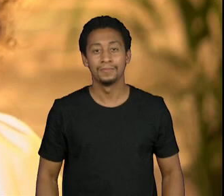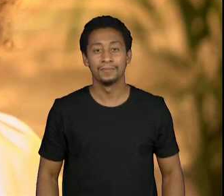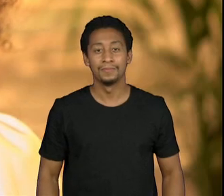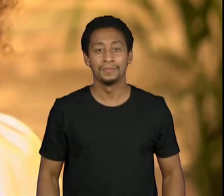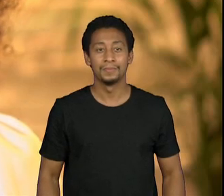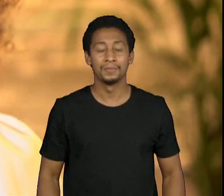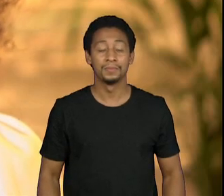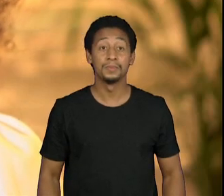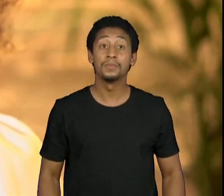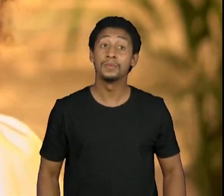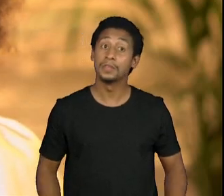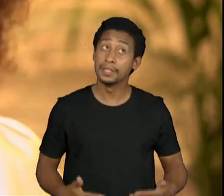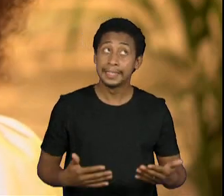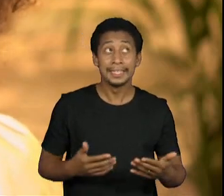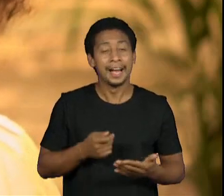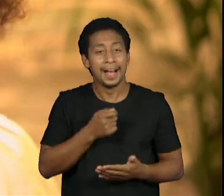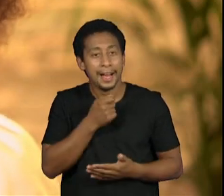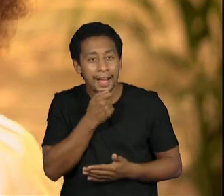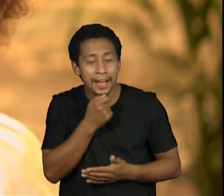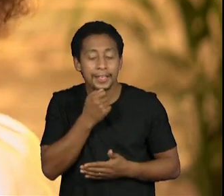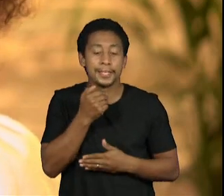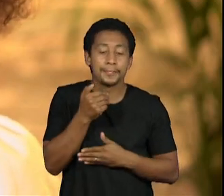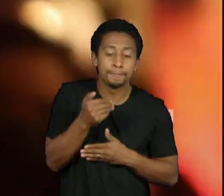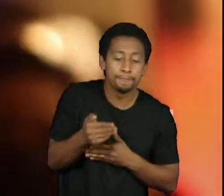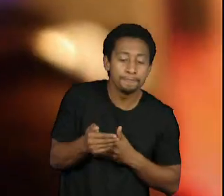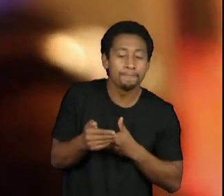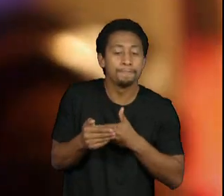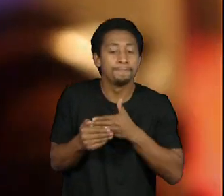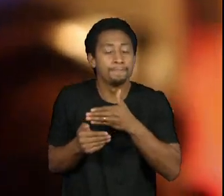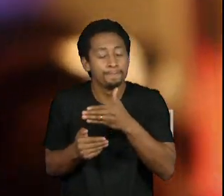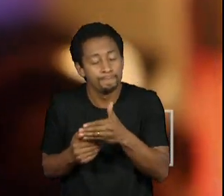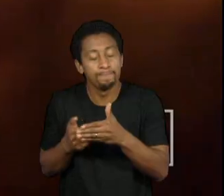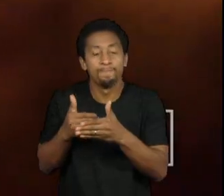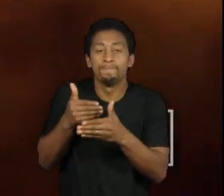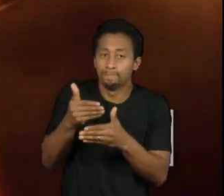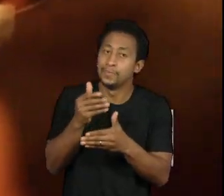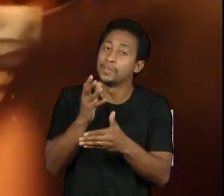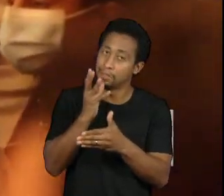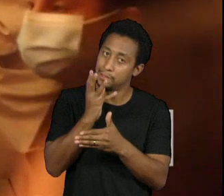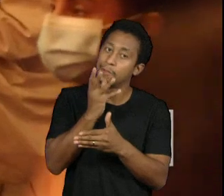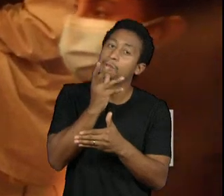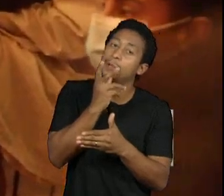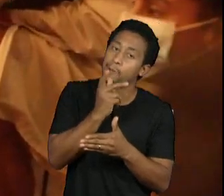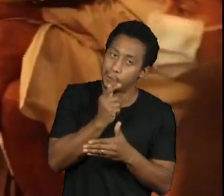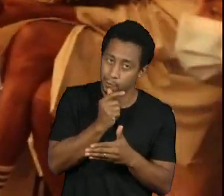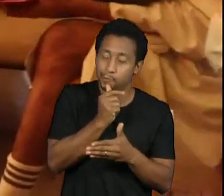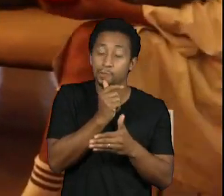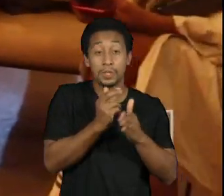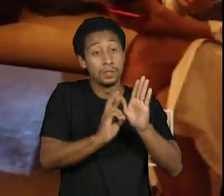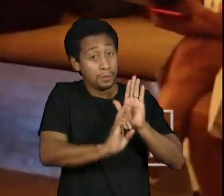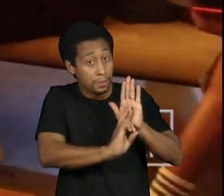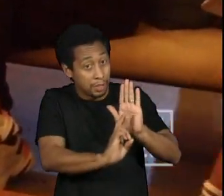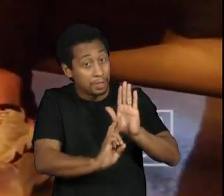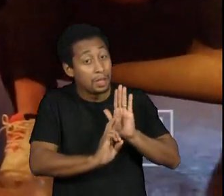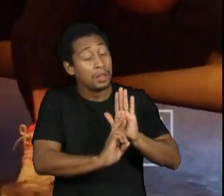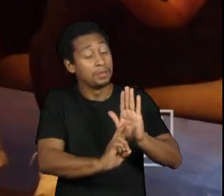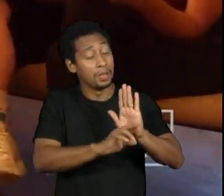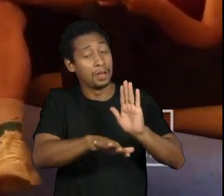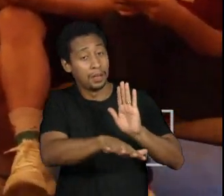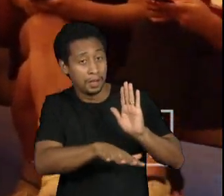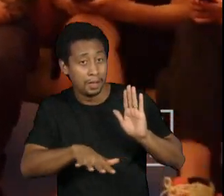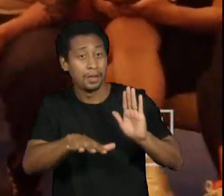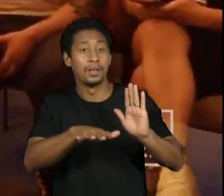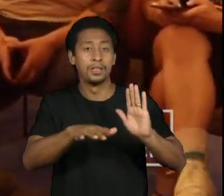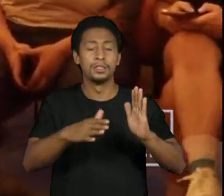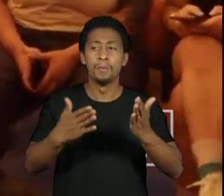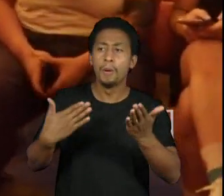Eu acho que a gente ainda caminha a passos lentos nessa questão de representatividade, de discussão mais ampla,